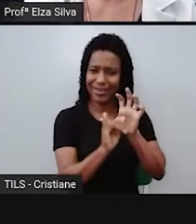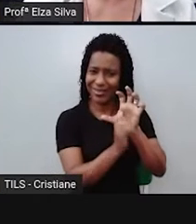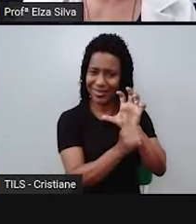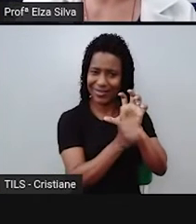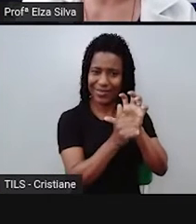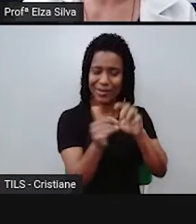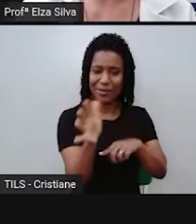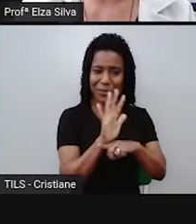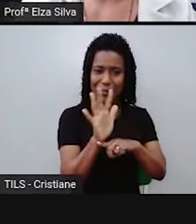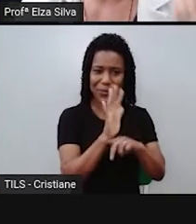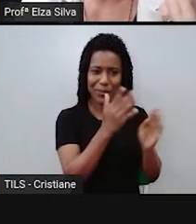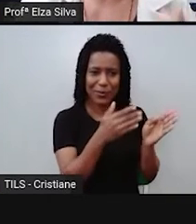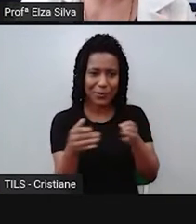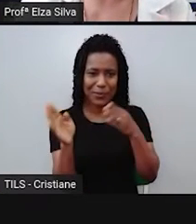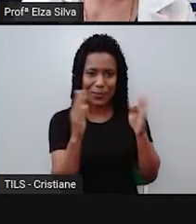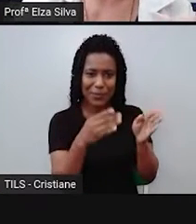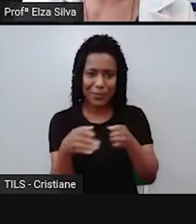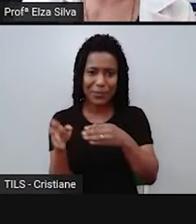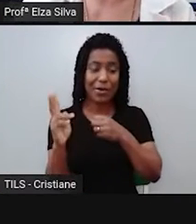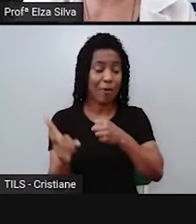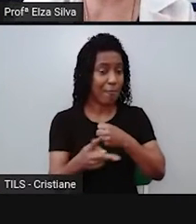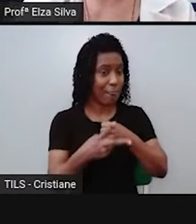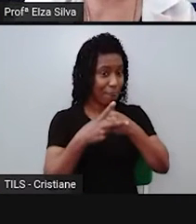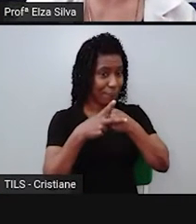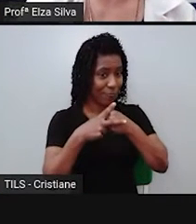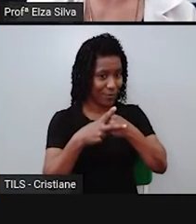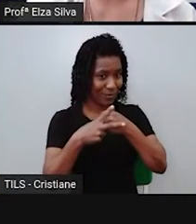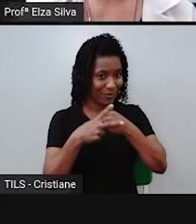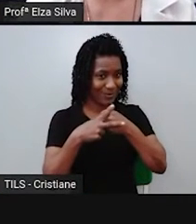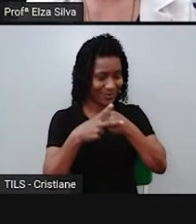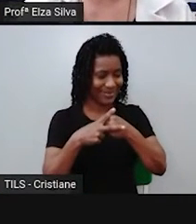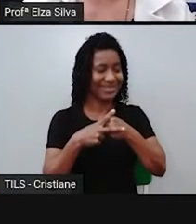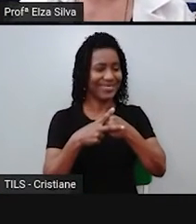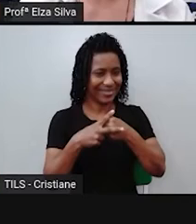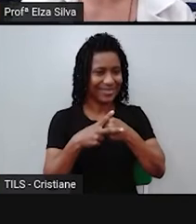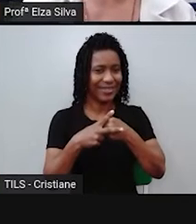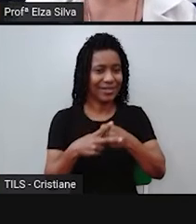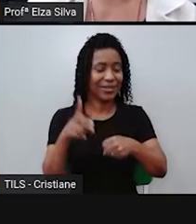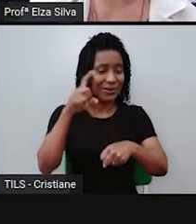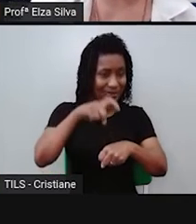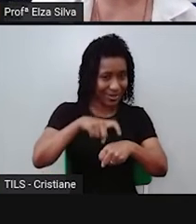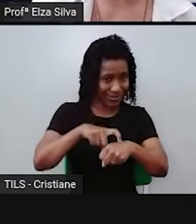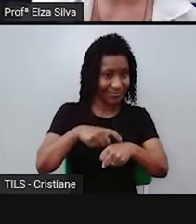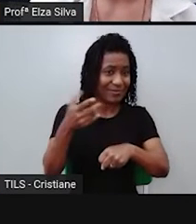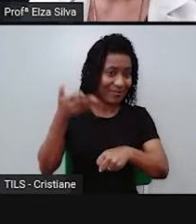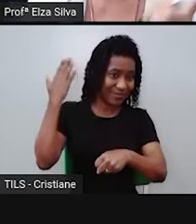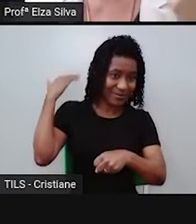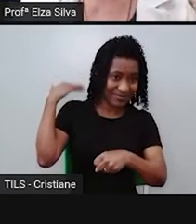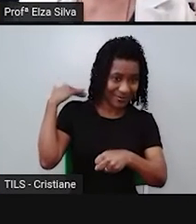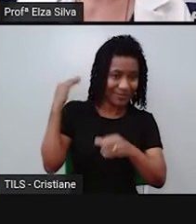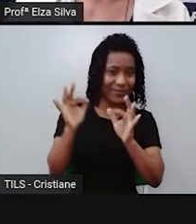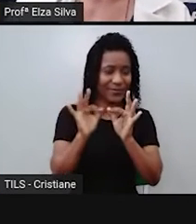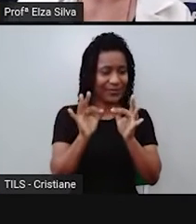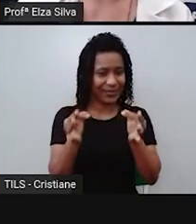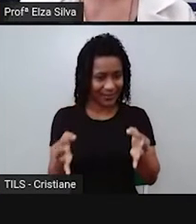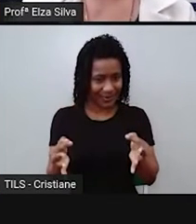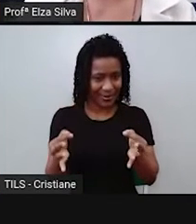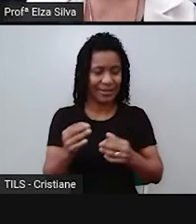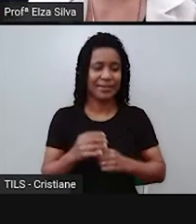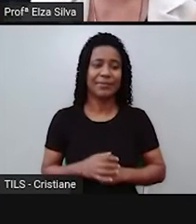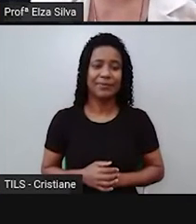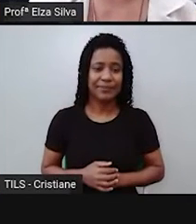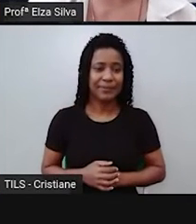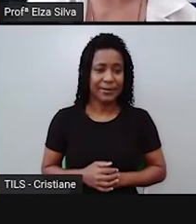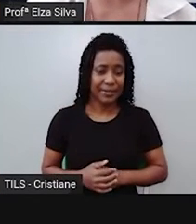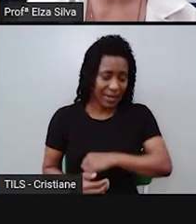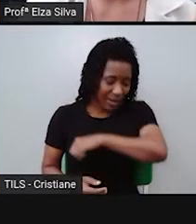dos verbos no simple past tense, no tempo passado simples. E nós já estudamos nas